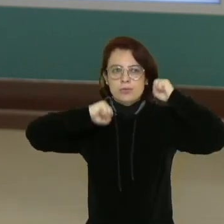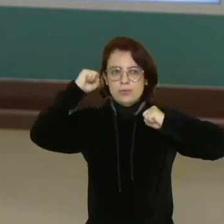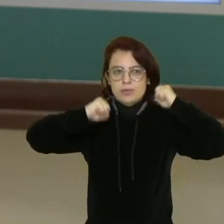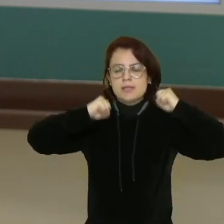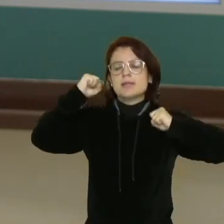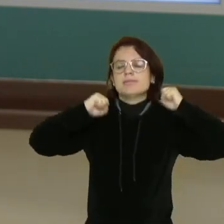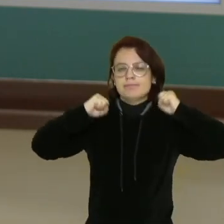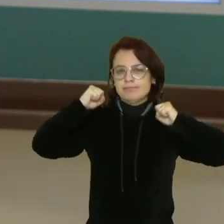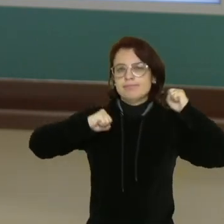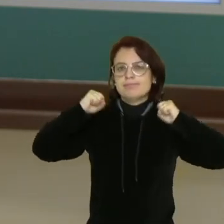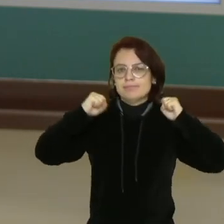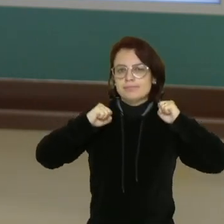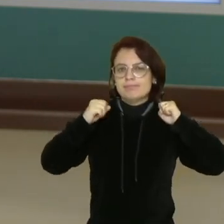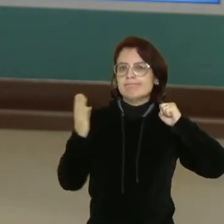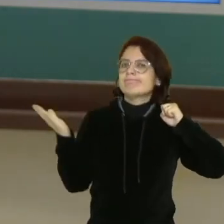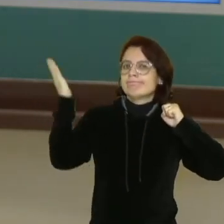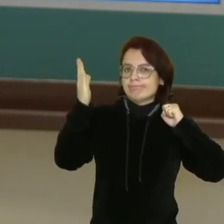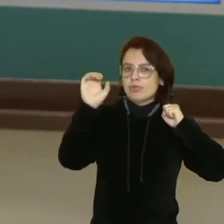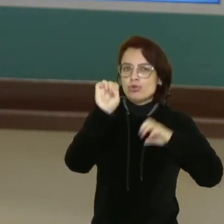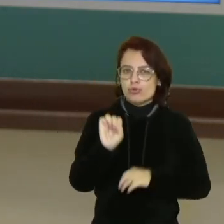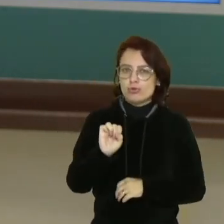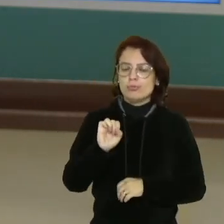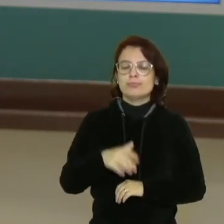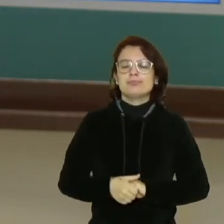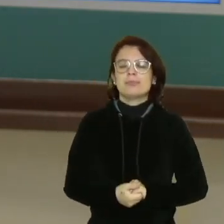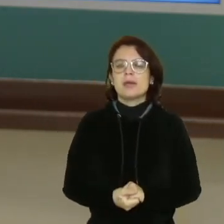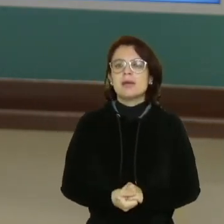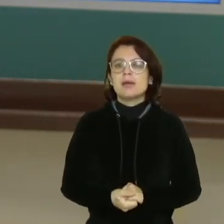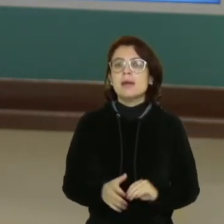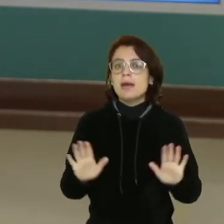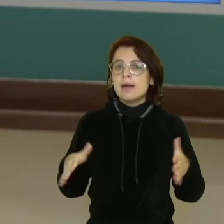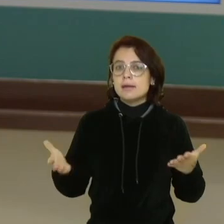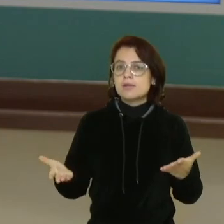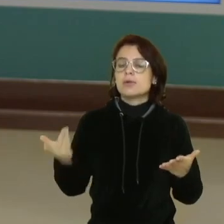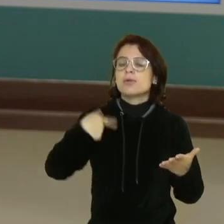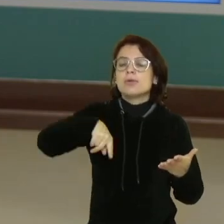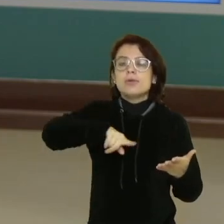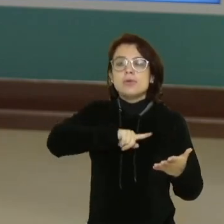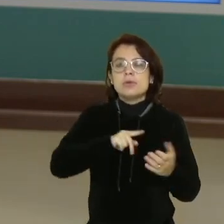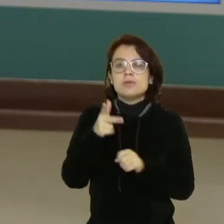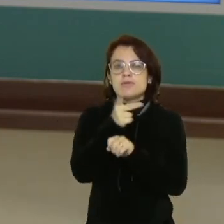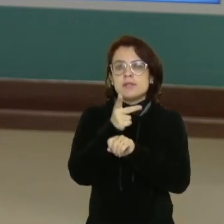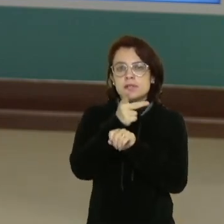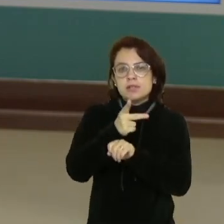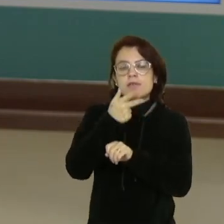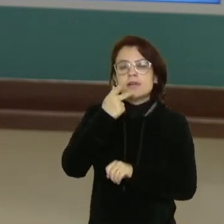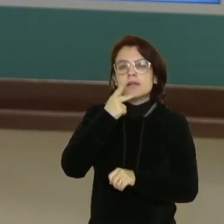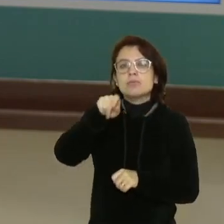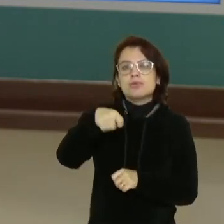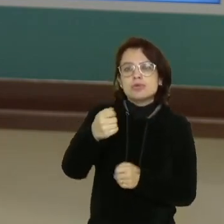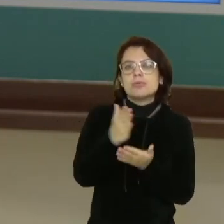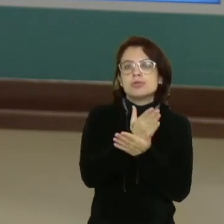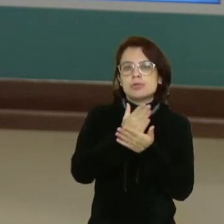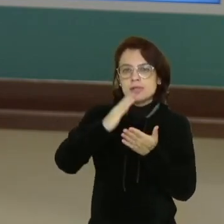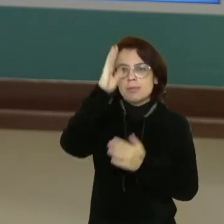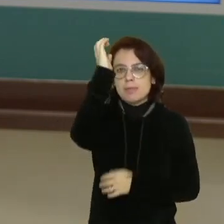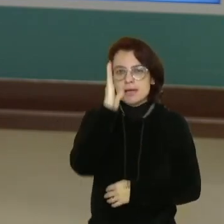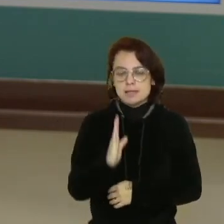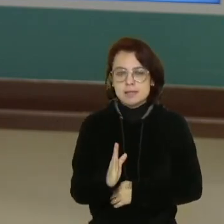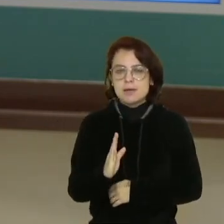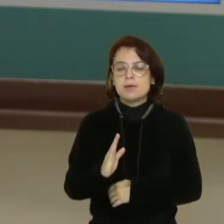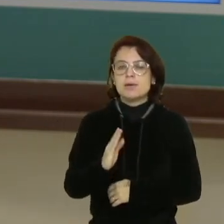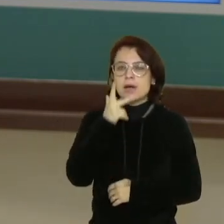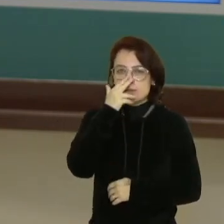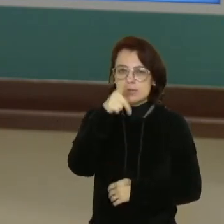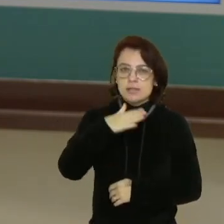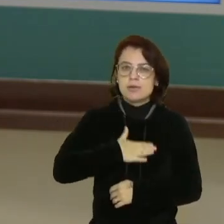concentra a maior parte da indústria do país. E é isso. Nesse vídeo nós falamos sobre a divisão geográfica do Brasil e eu espero